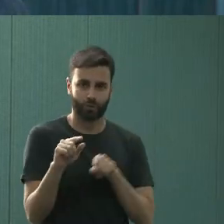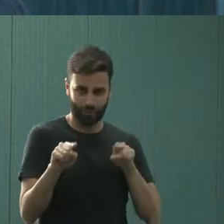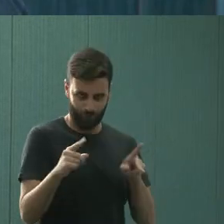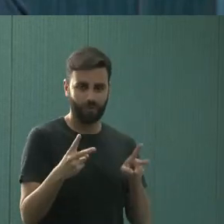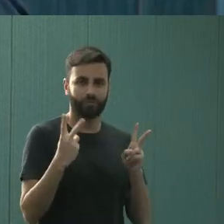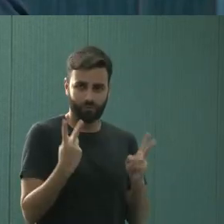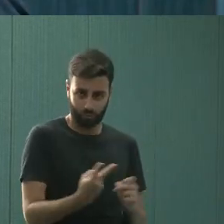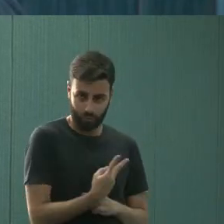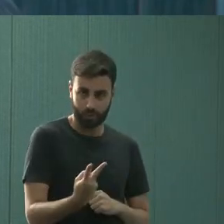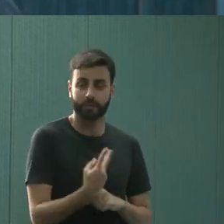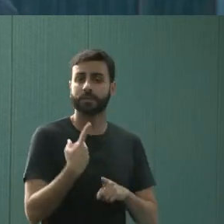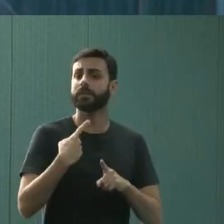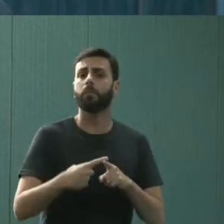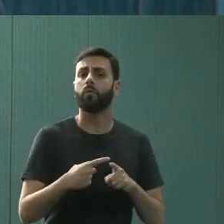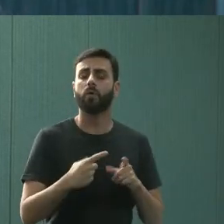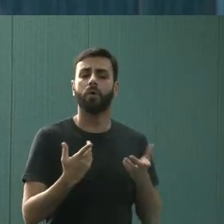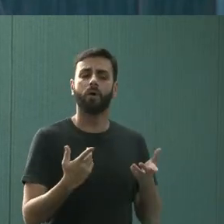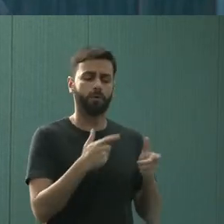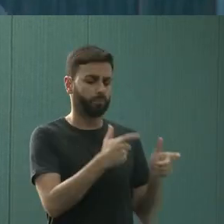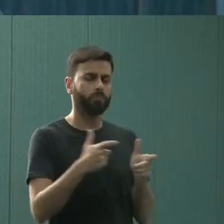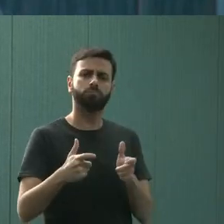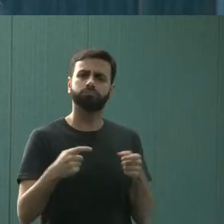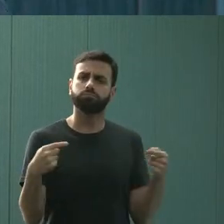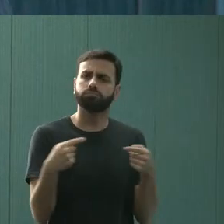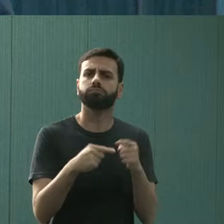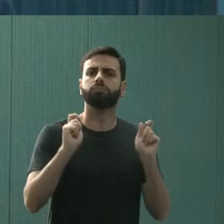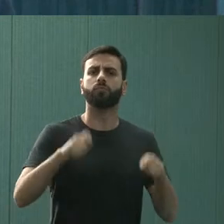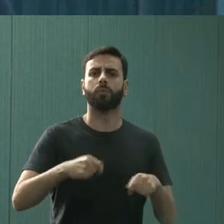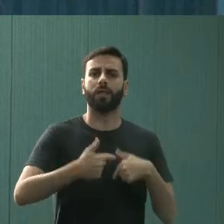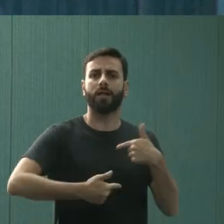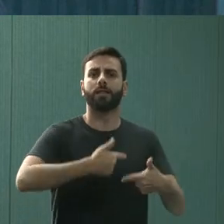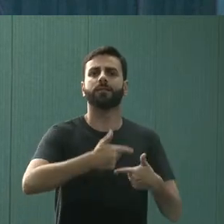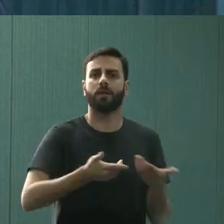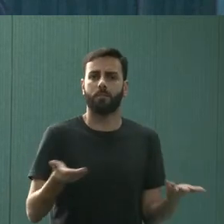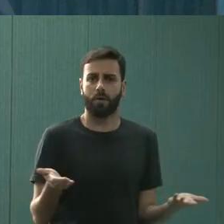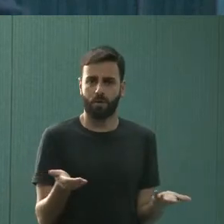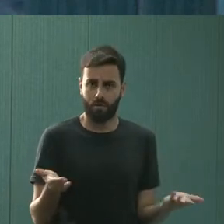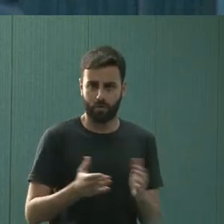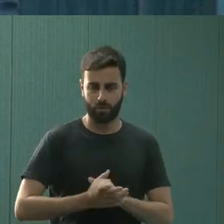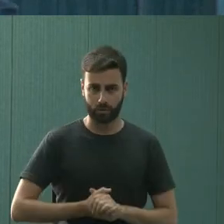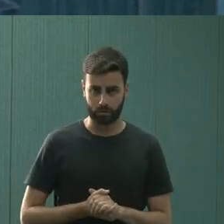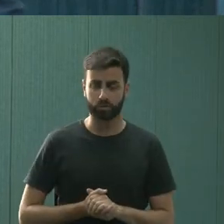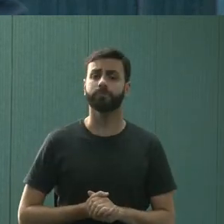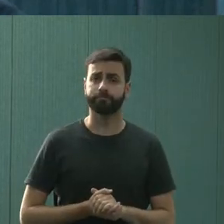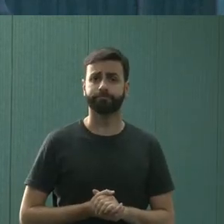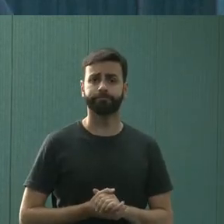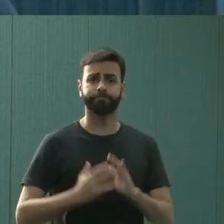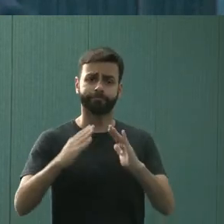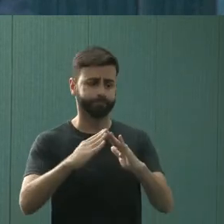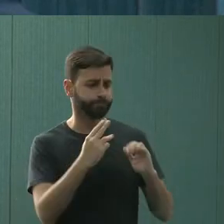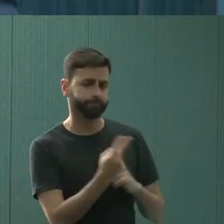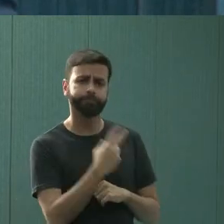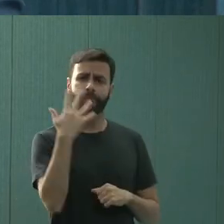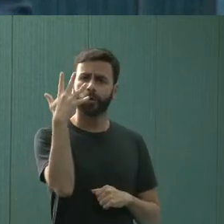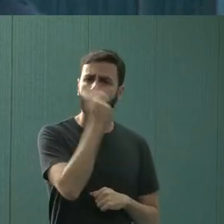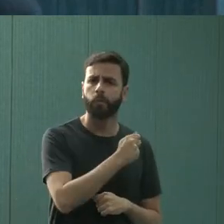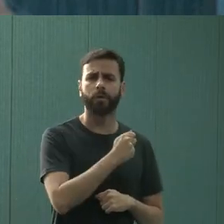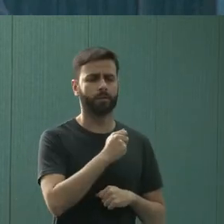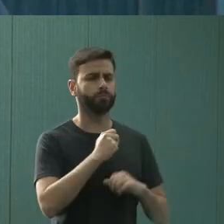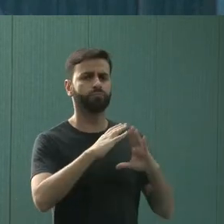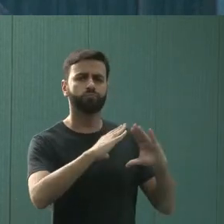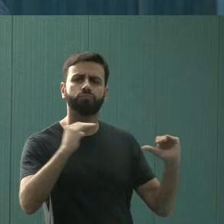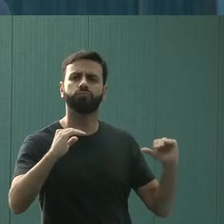que é um espaço, penso eu, muito adequado para o nosso tipo de atendimento, que é uma casa muito bonita, um espaço